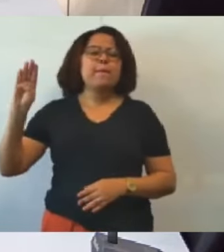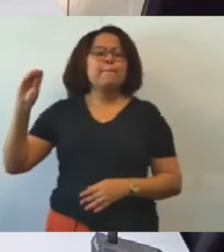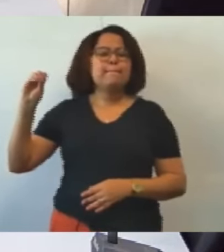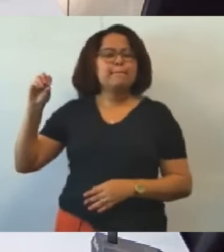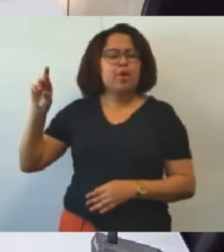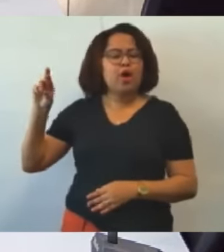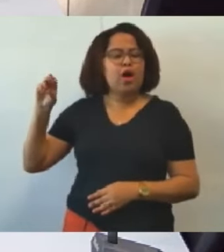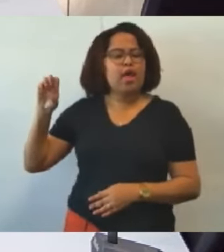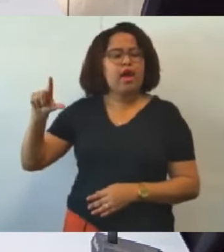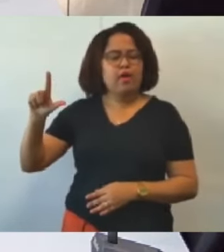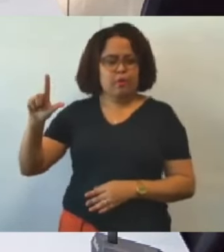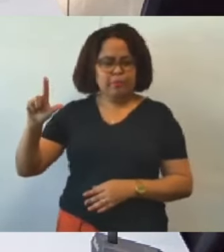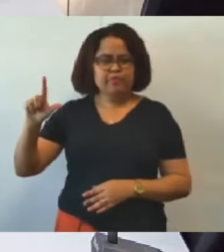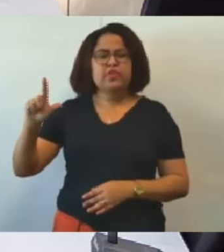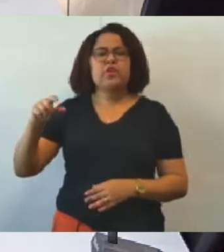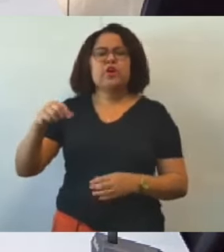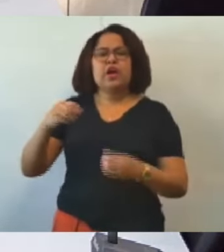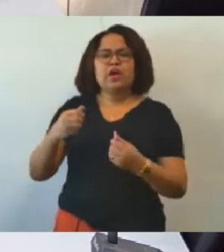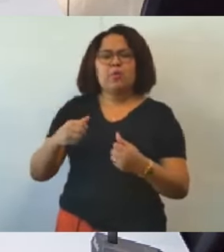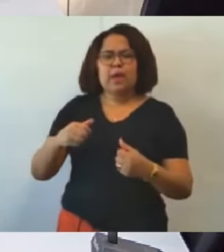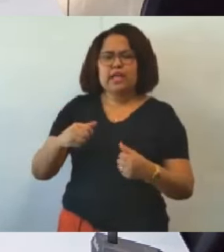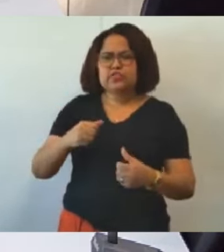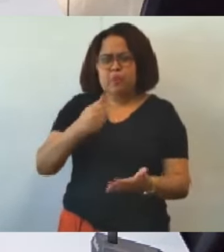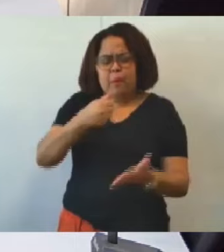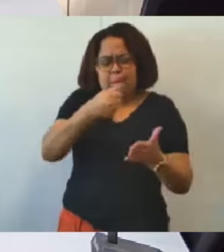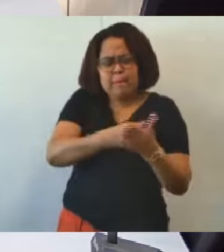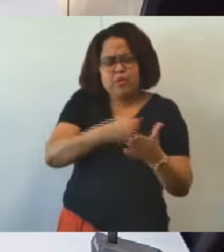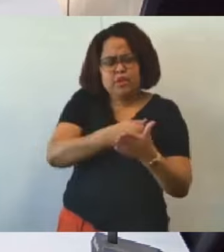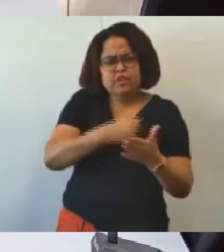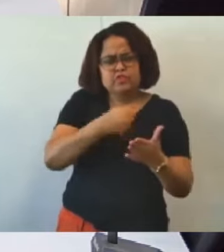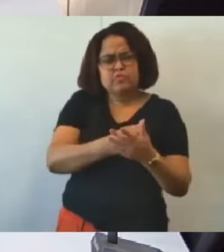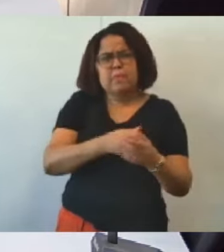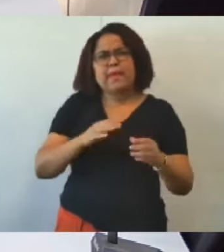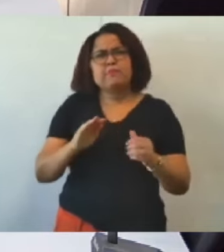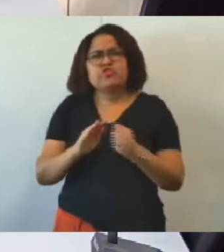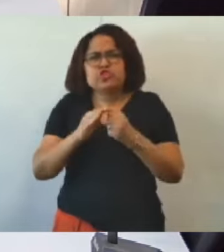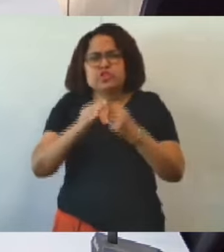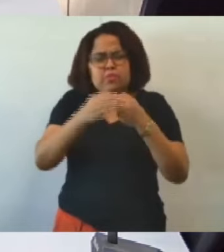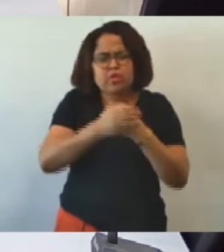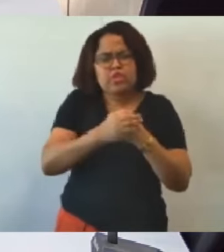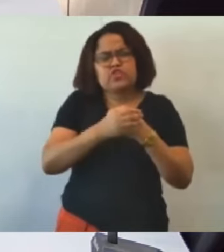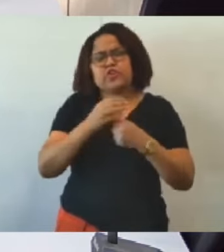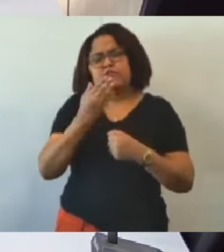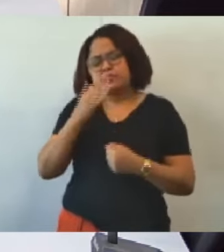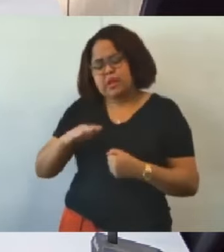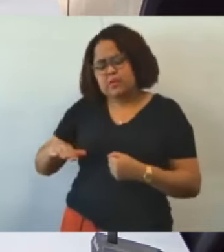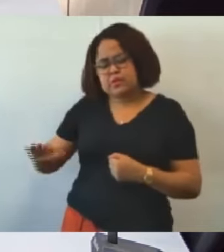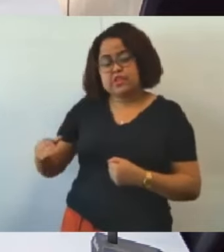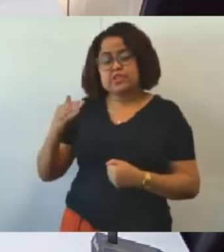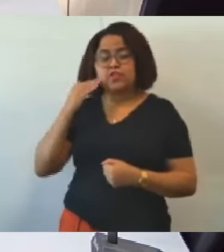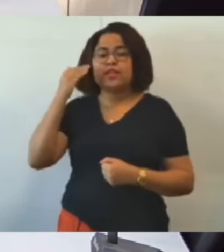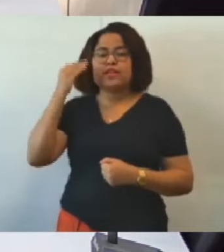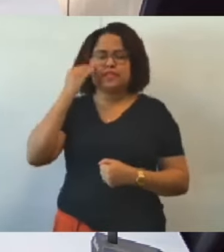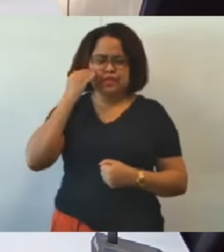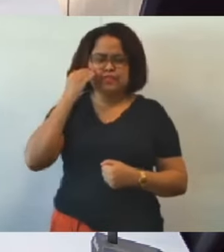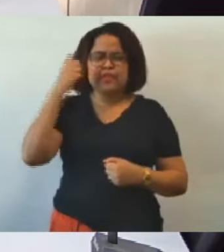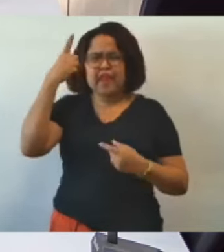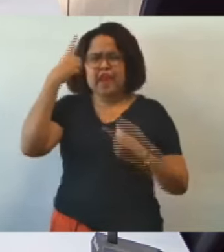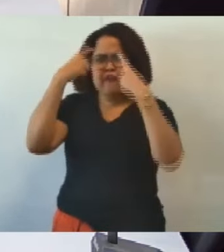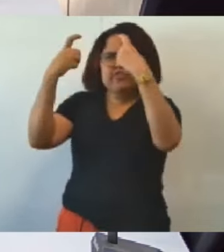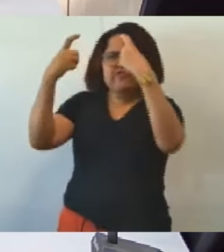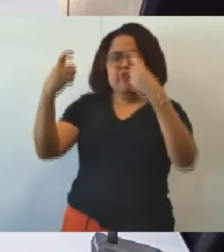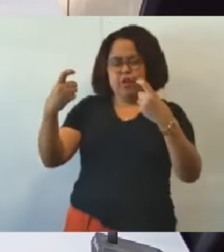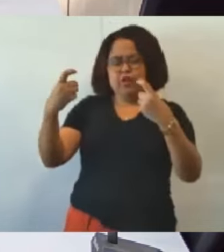contra menores de 14 anos além de medidas protetivas específicas para crianças e adolescentes vítimas de violência